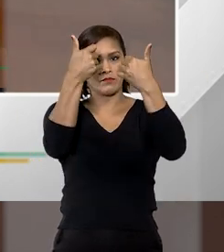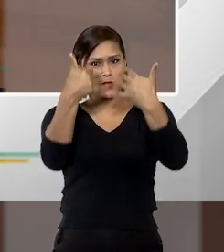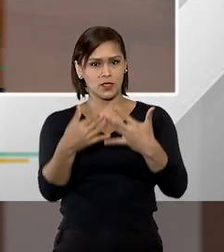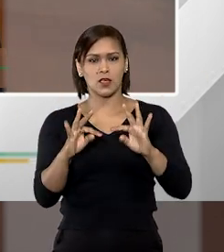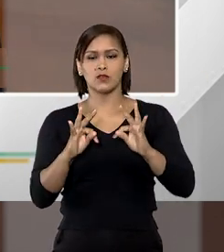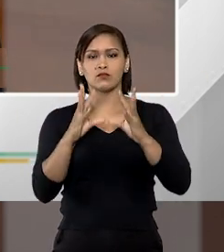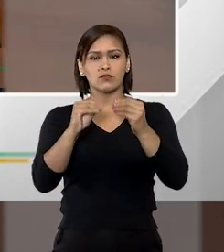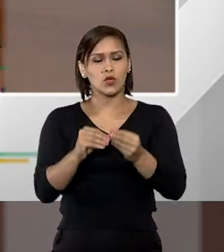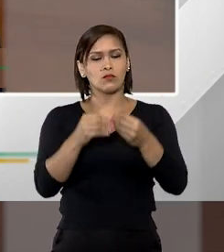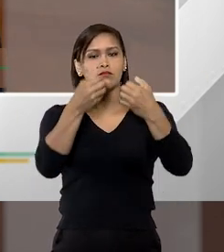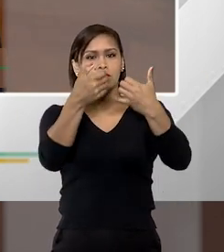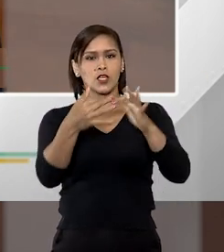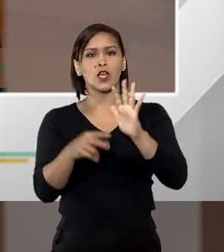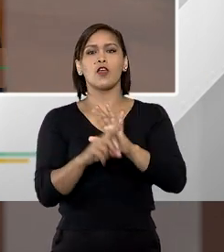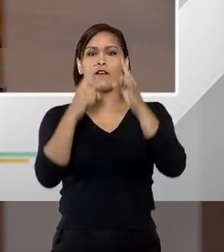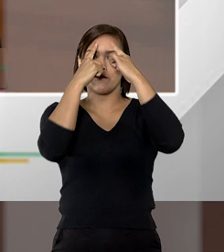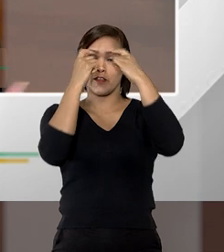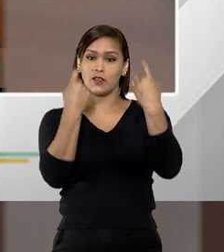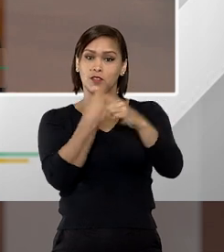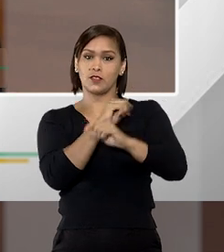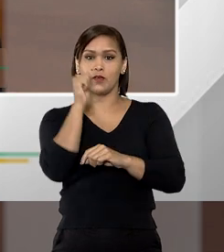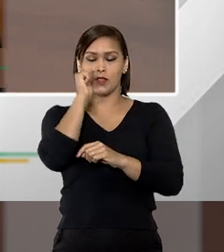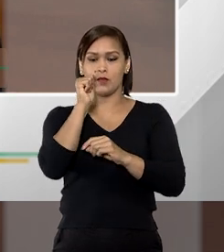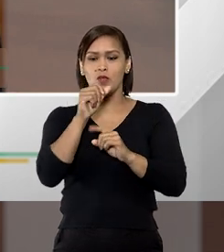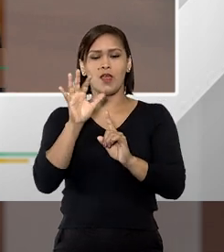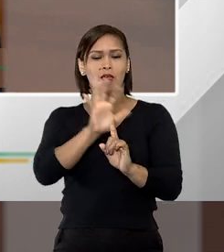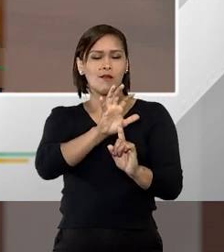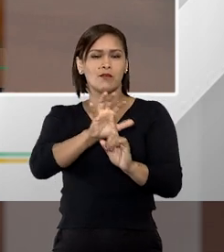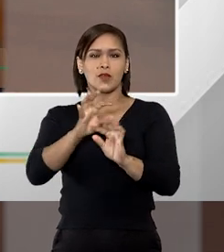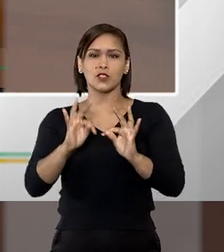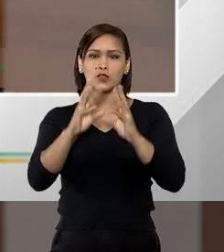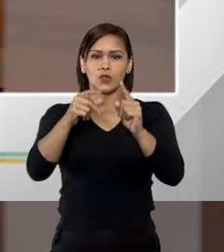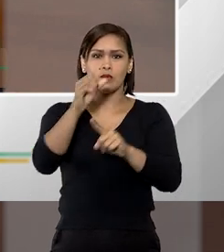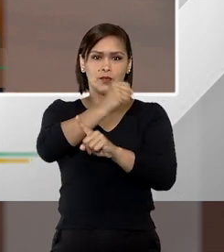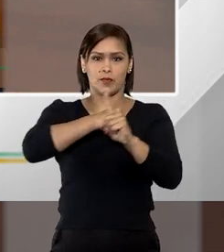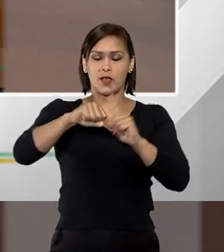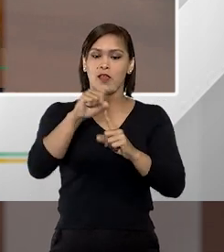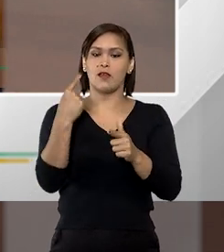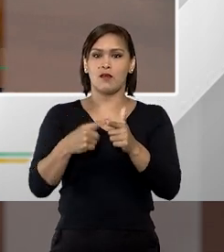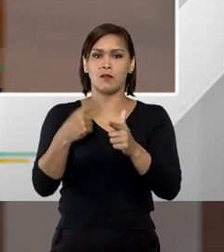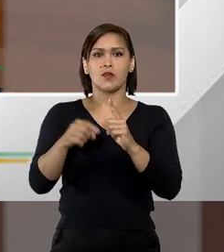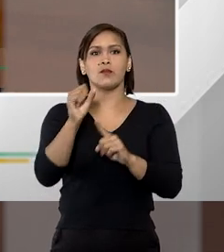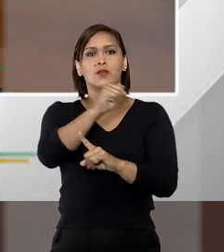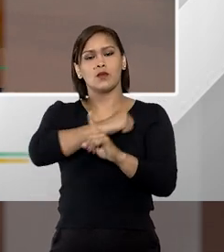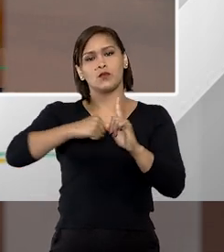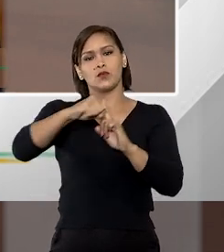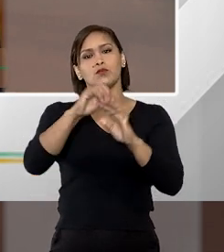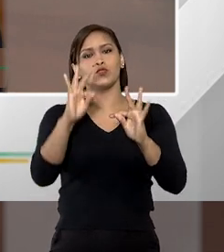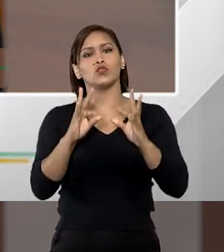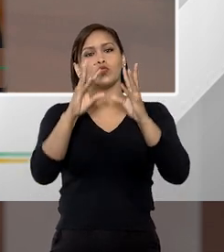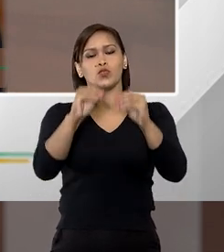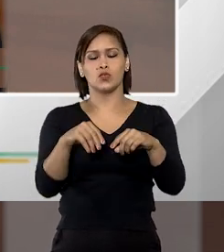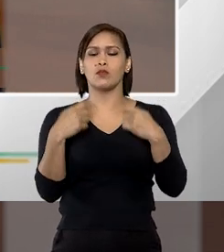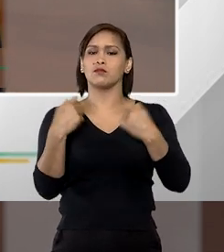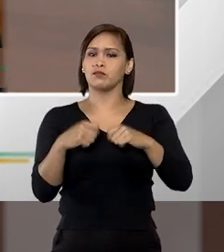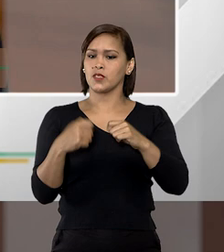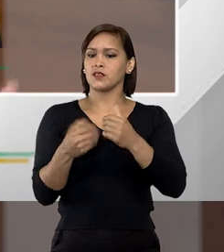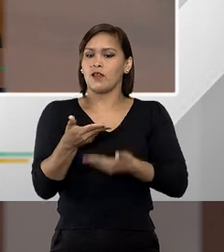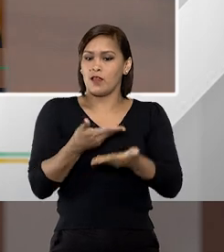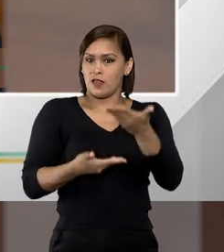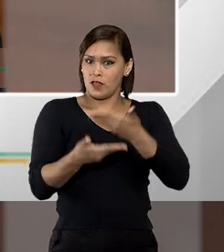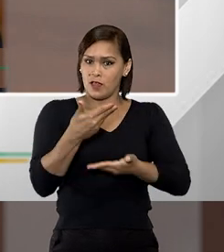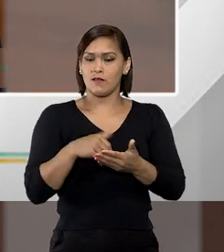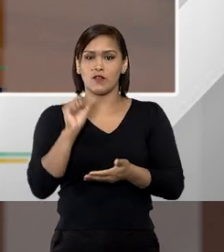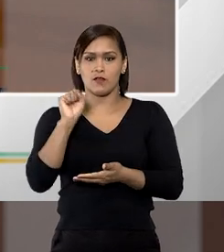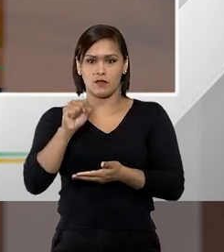colocou aqui a violência contra a mulher atinge a todos nós é um problema de todos nós e todos nós devemos sim se envolver